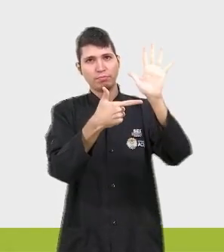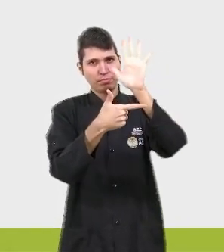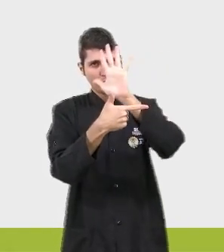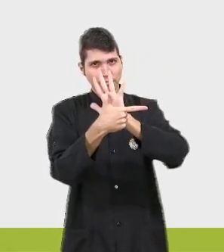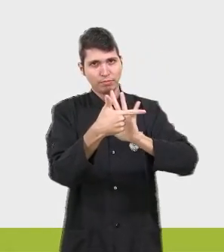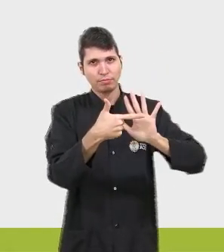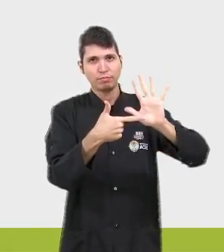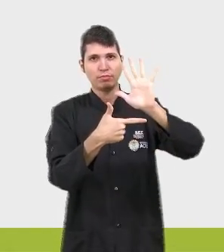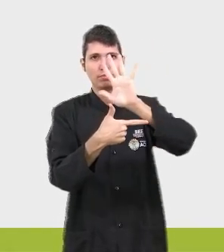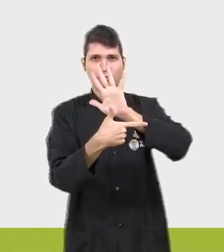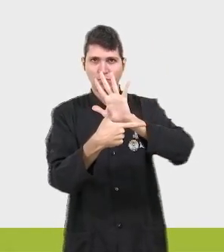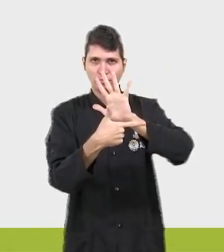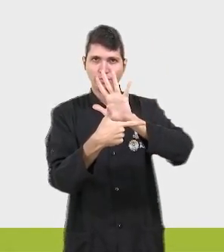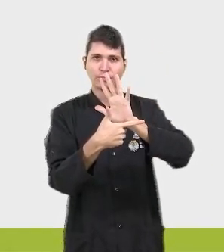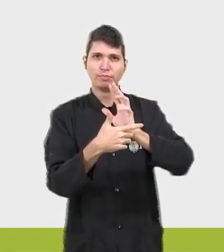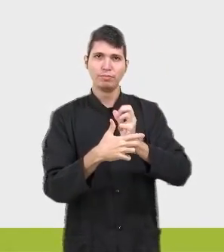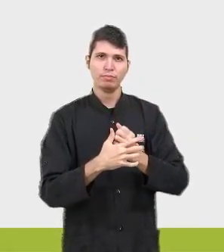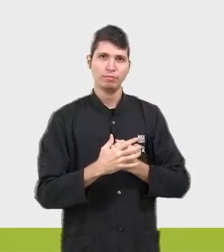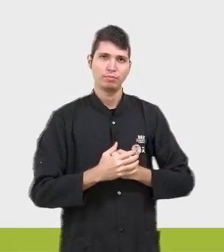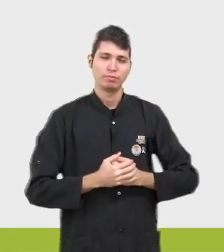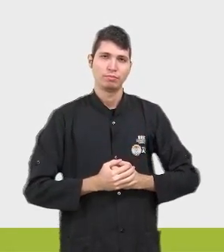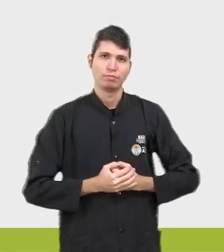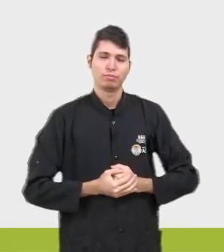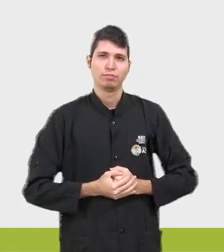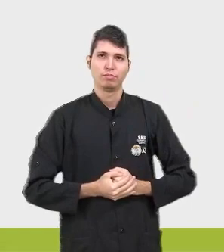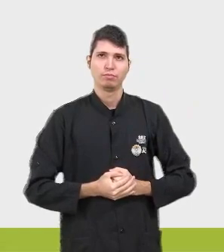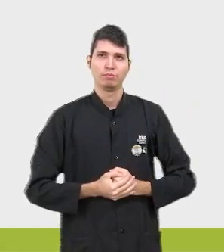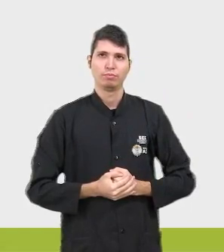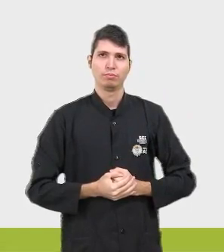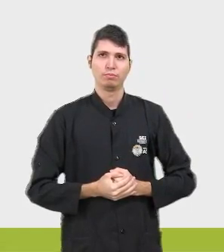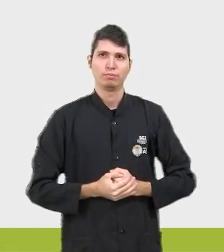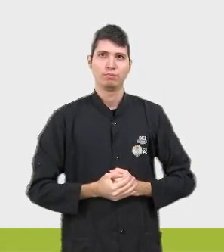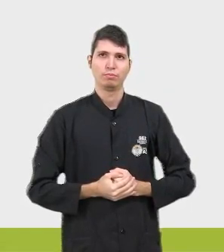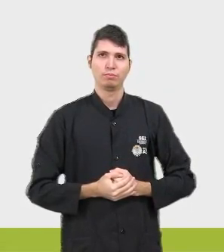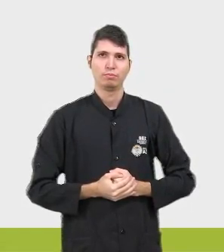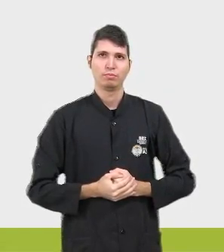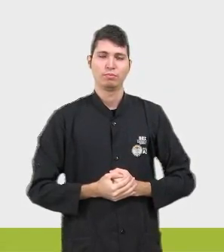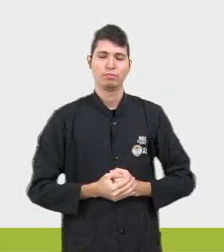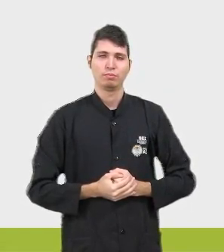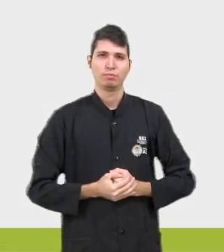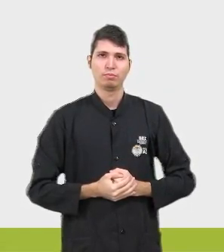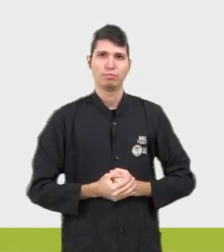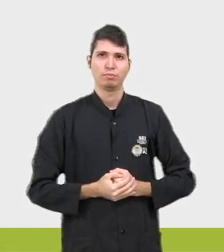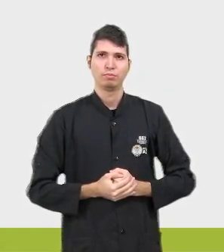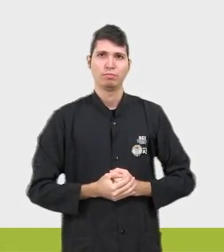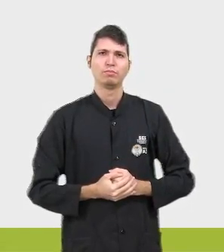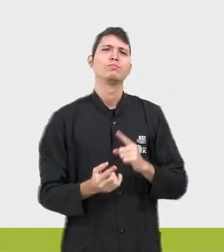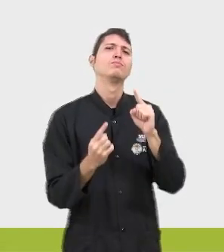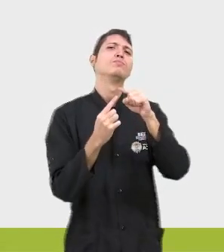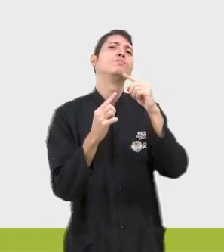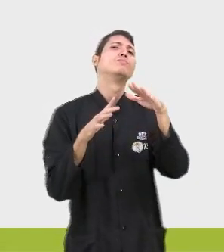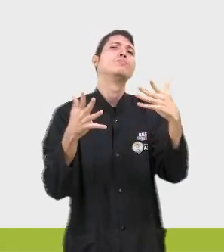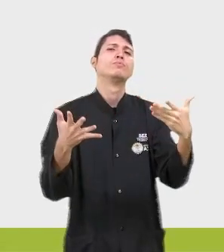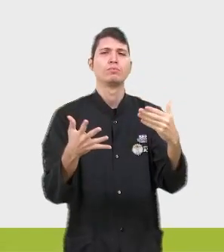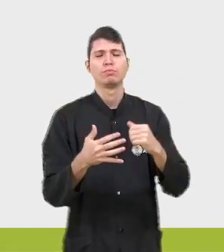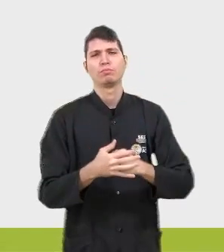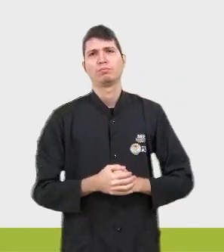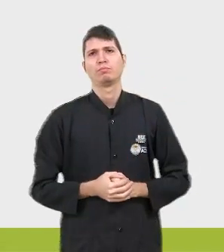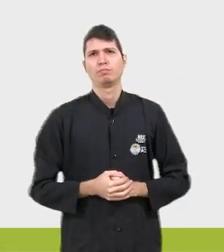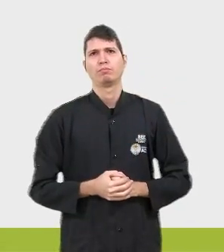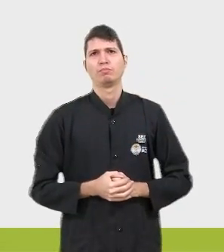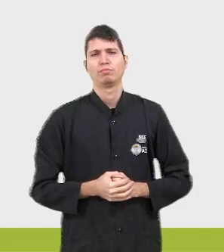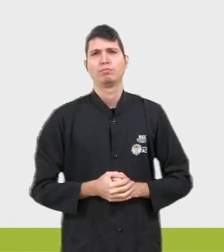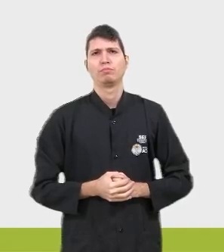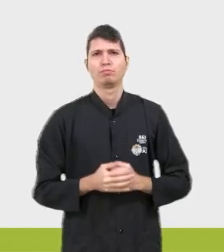Vamos lá. Vamos seguir aqui para a gente dar uma sequência em relação a perguntinhas. Opa, professor! Qual o nosso objetivo aqui? Trabalhar exatamente